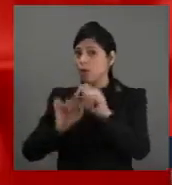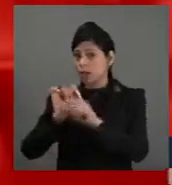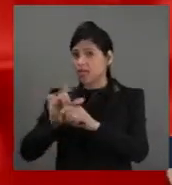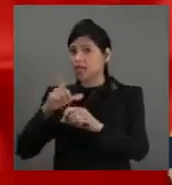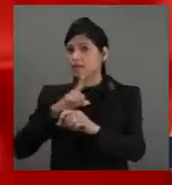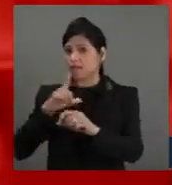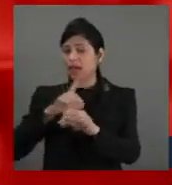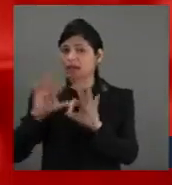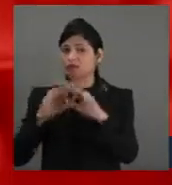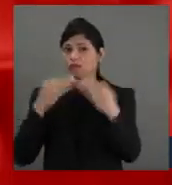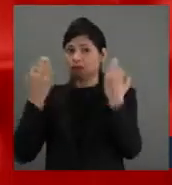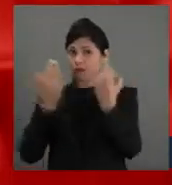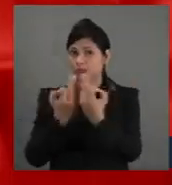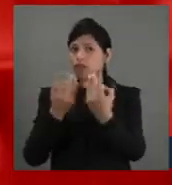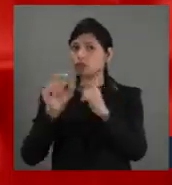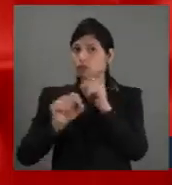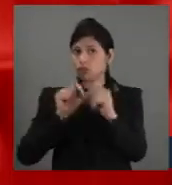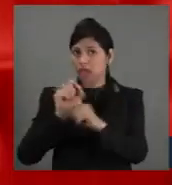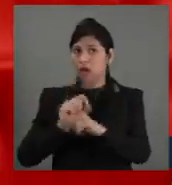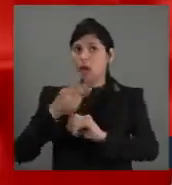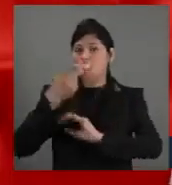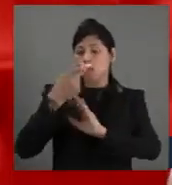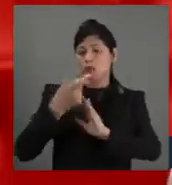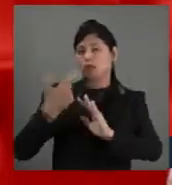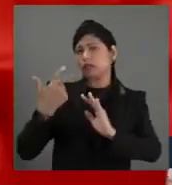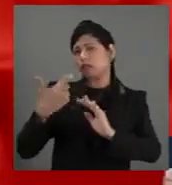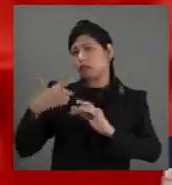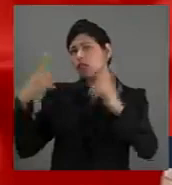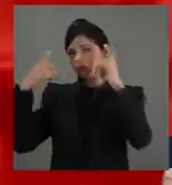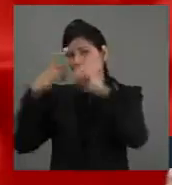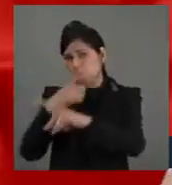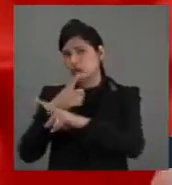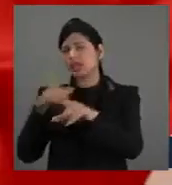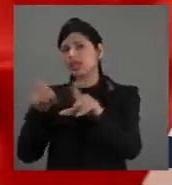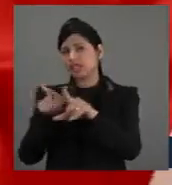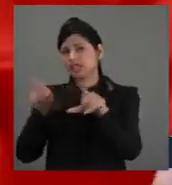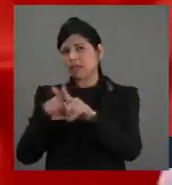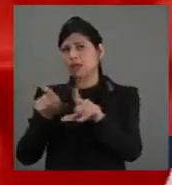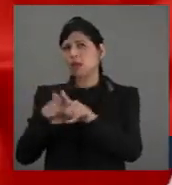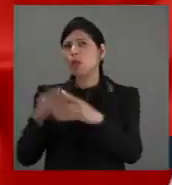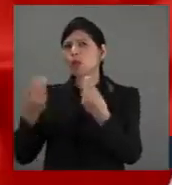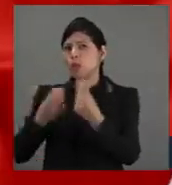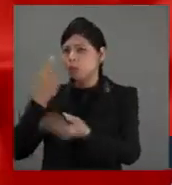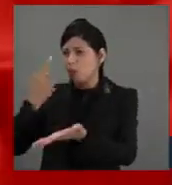famílias, comprometendo assim, de forma muito direta, o orçamento familiar.